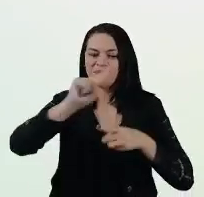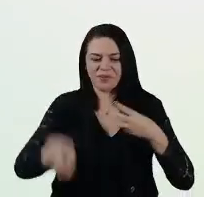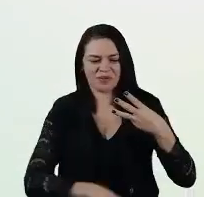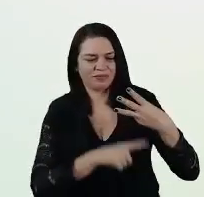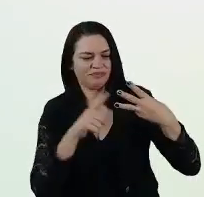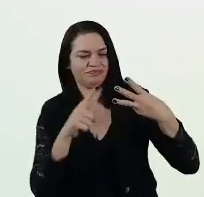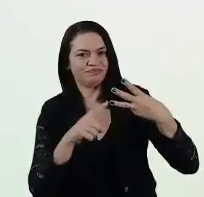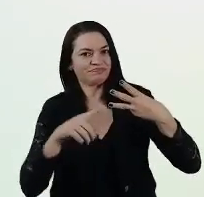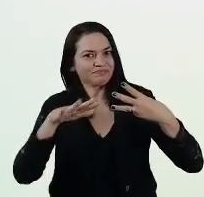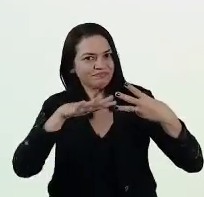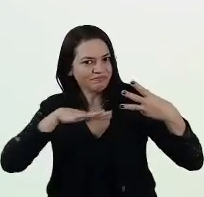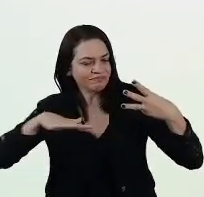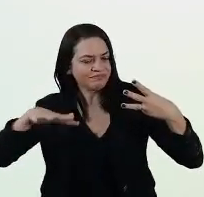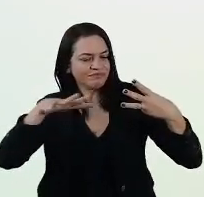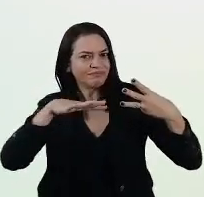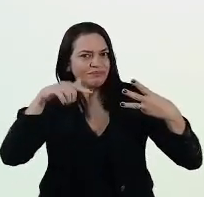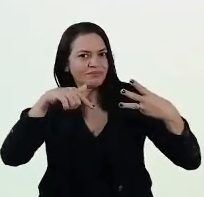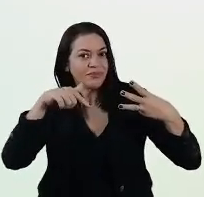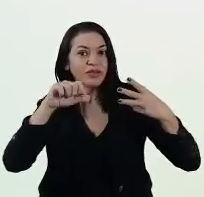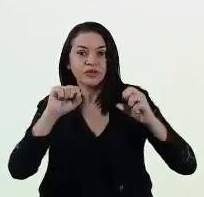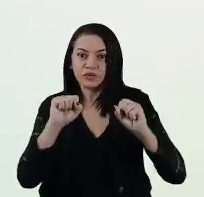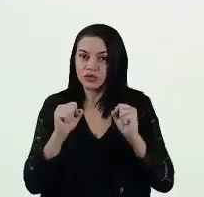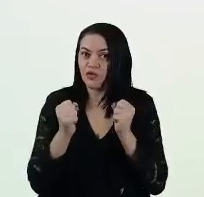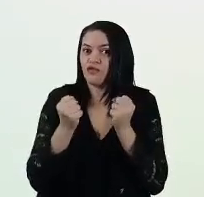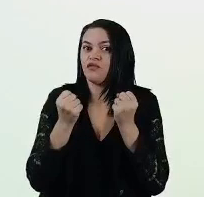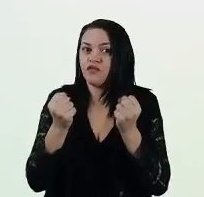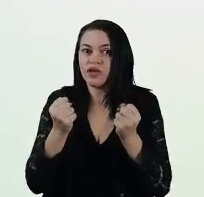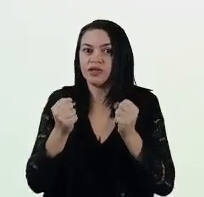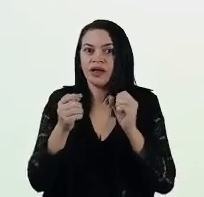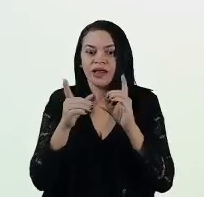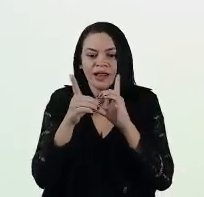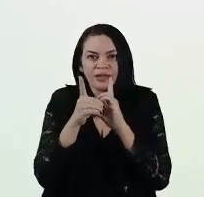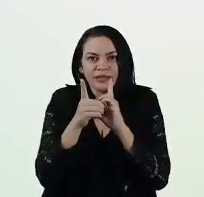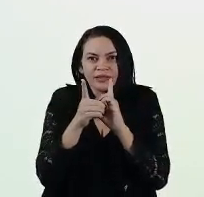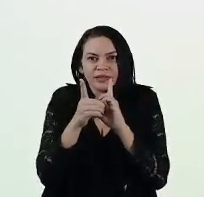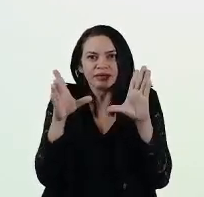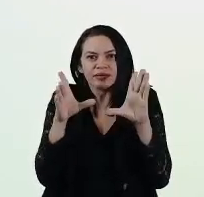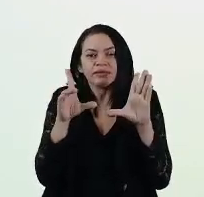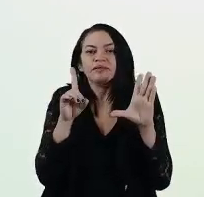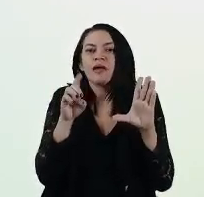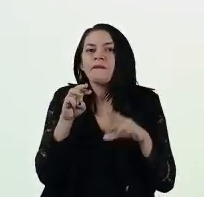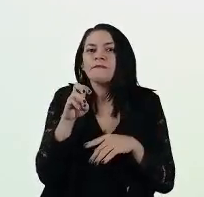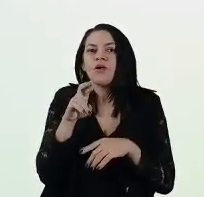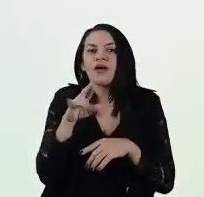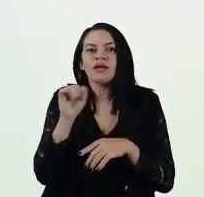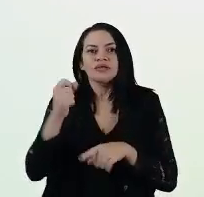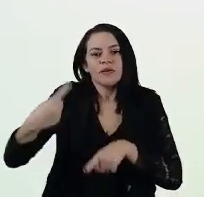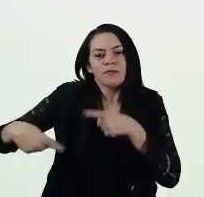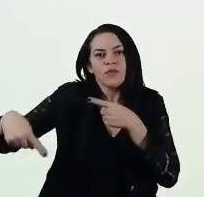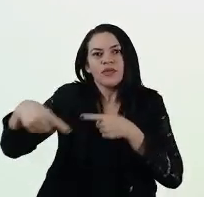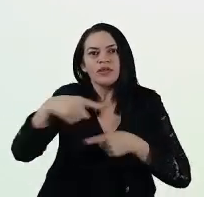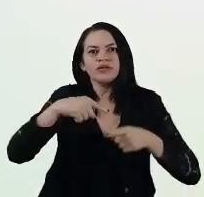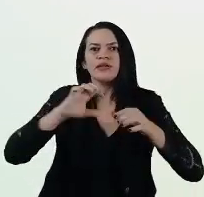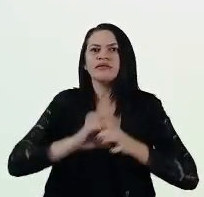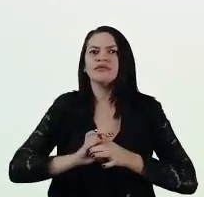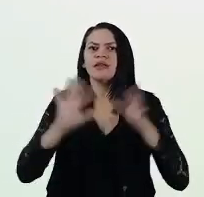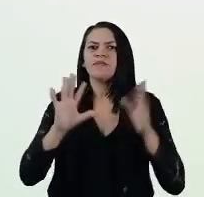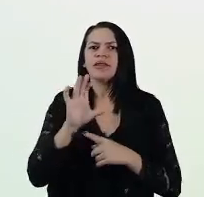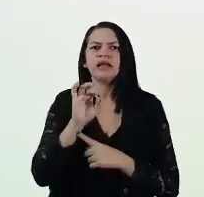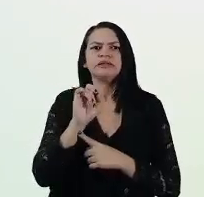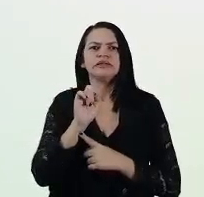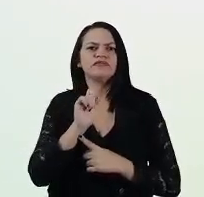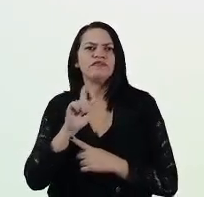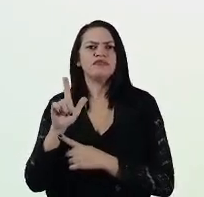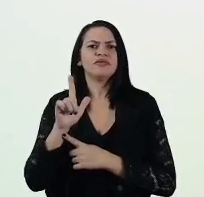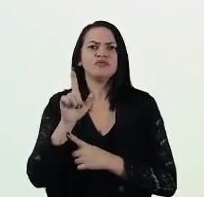terceira dimensão, a dimensão da defesa da democracia política e das liberdades civis, que